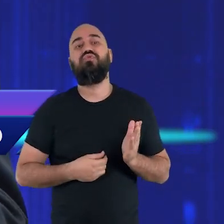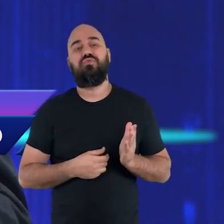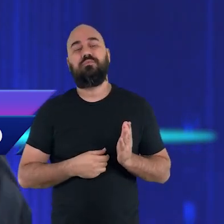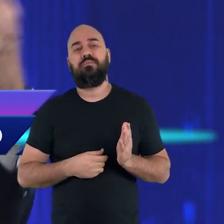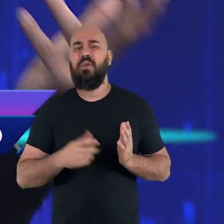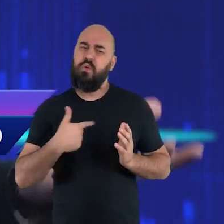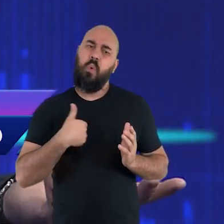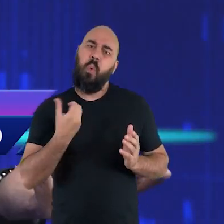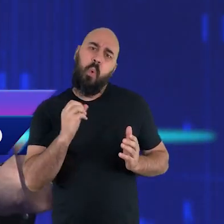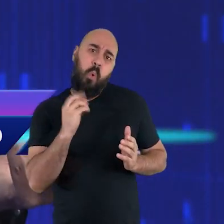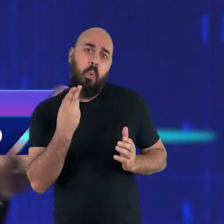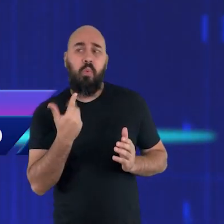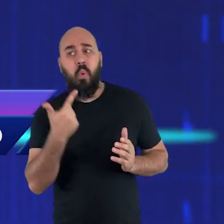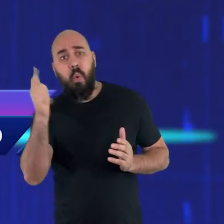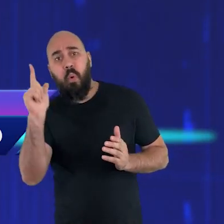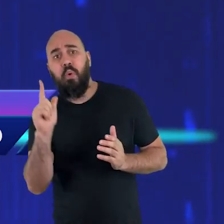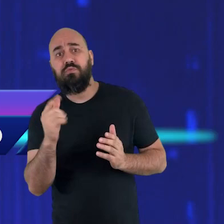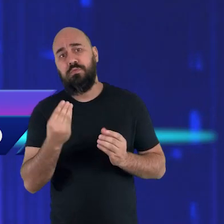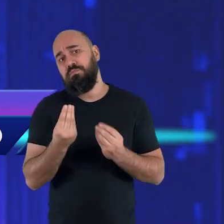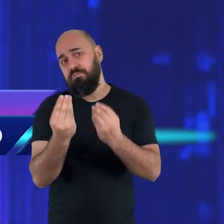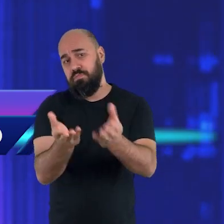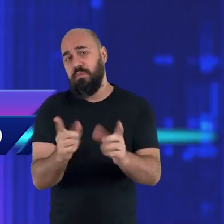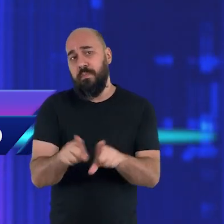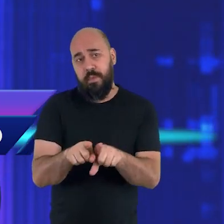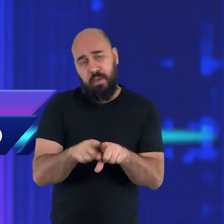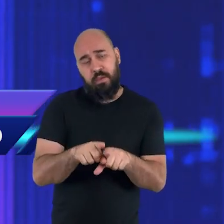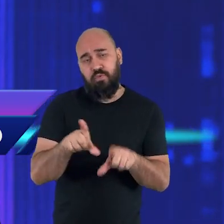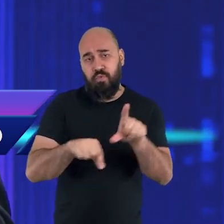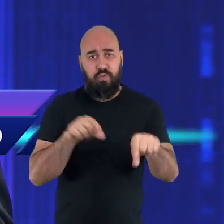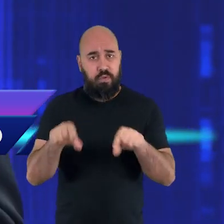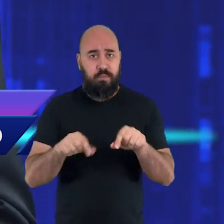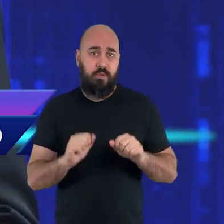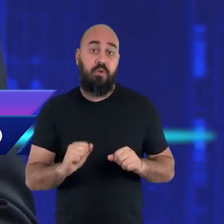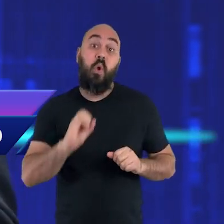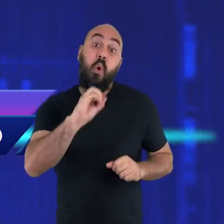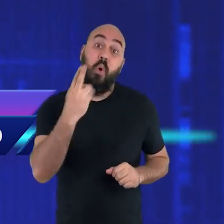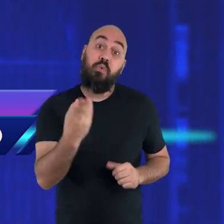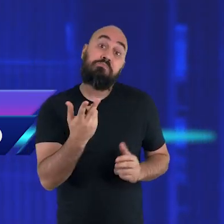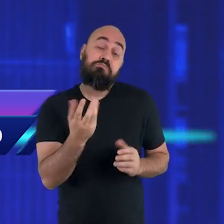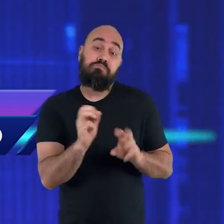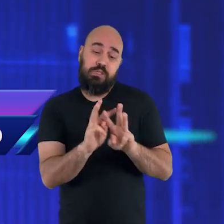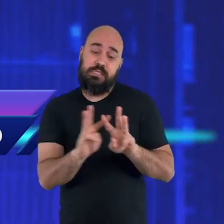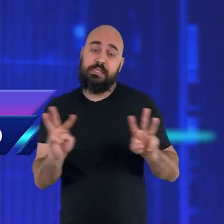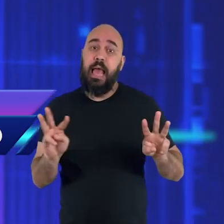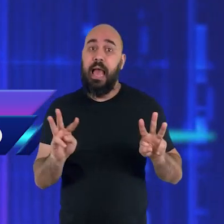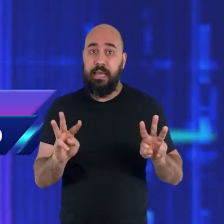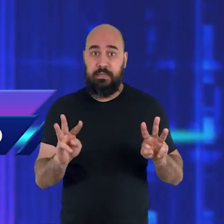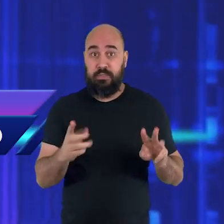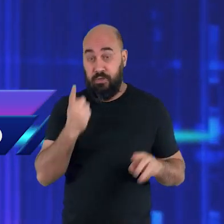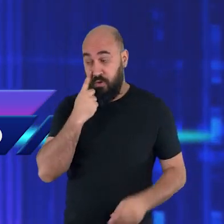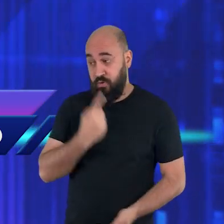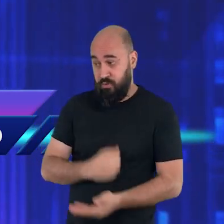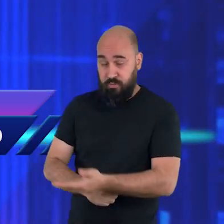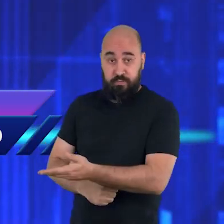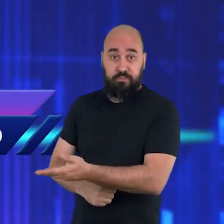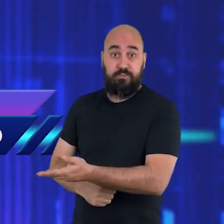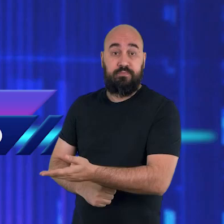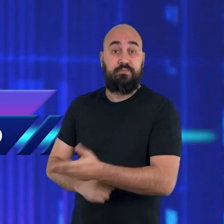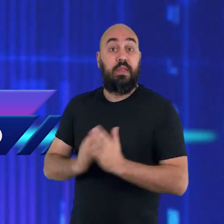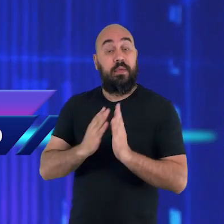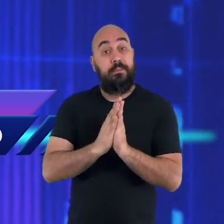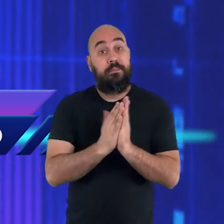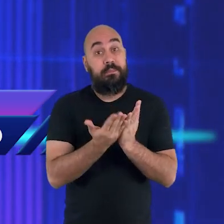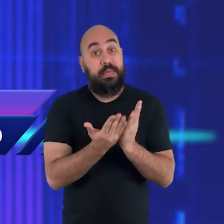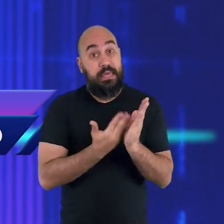bíblico ou outro estudo bíblico mais que nós oferecemos. Ah, há também a forma de você entrar no site. Biblia.com